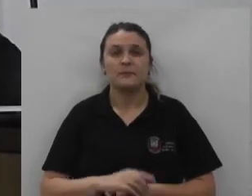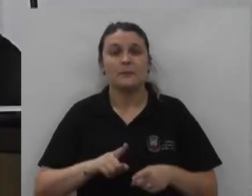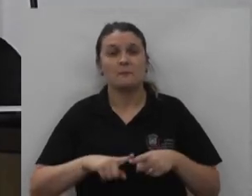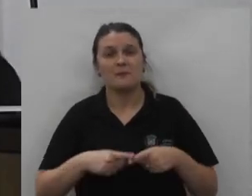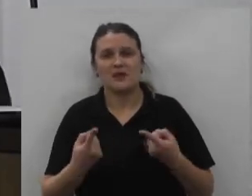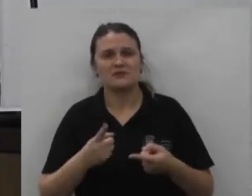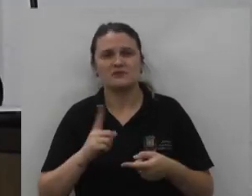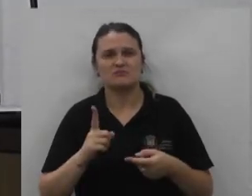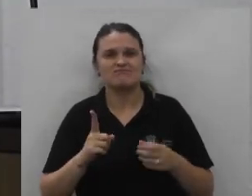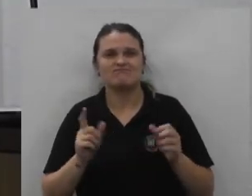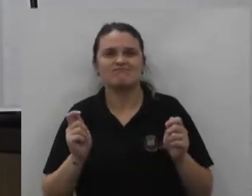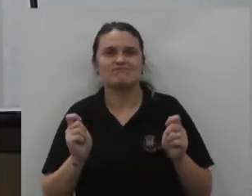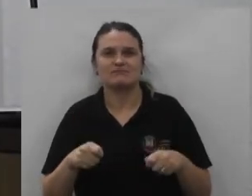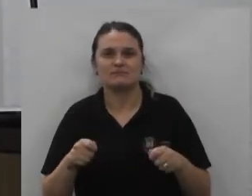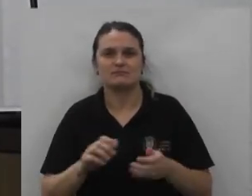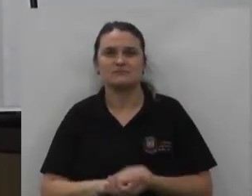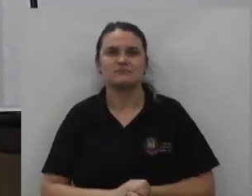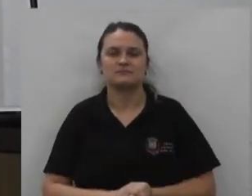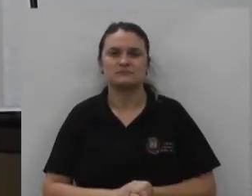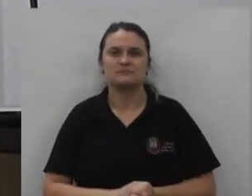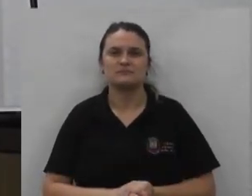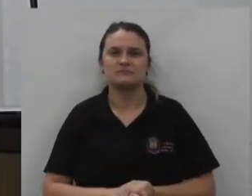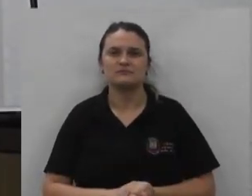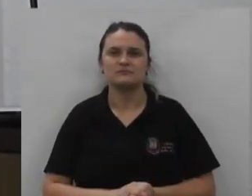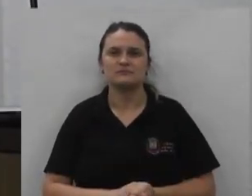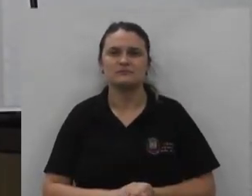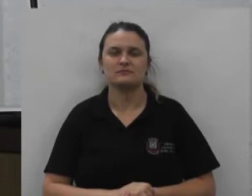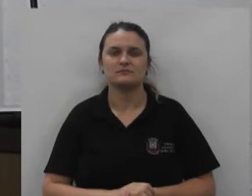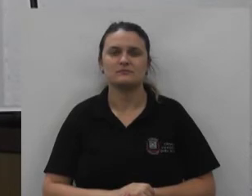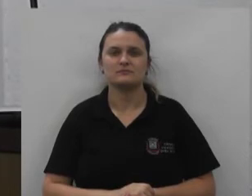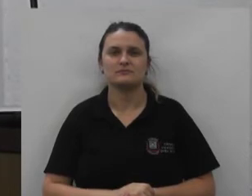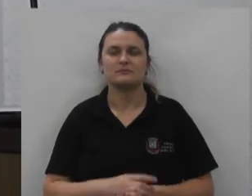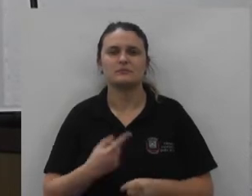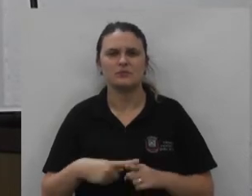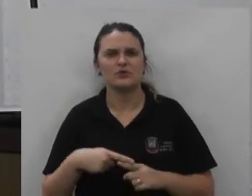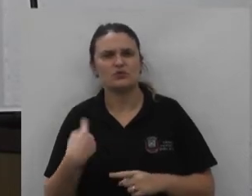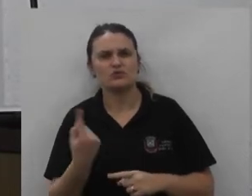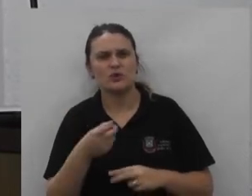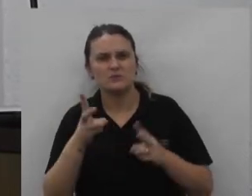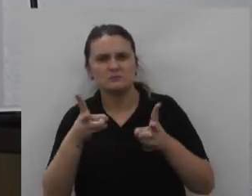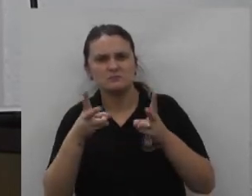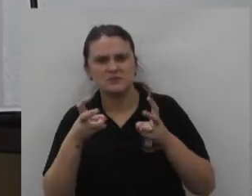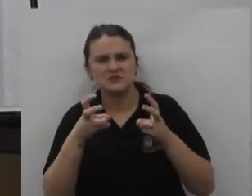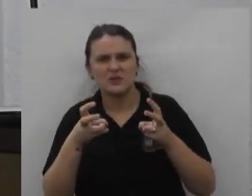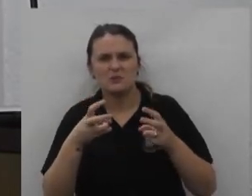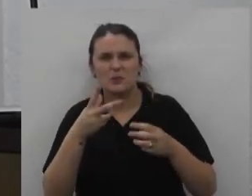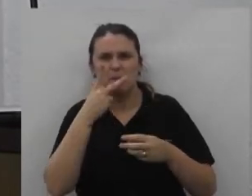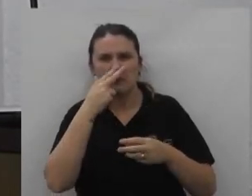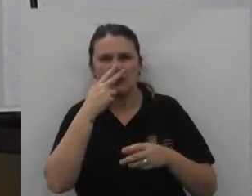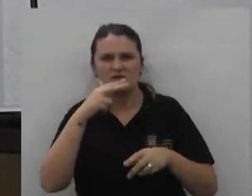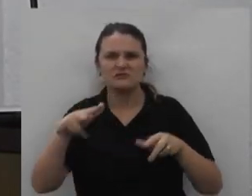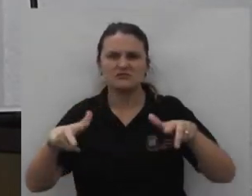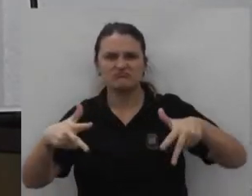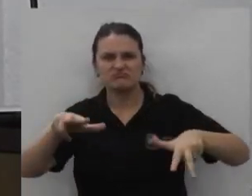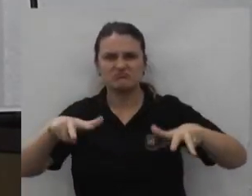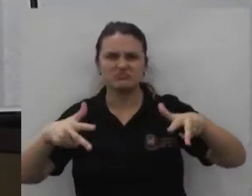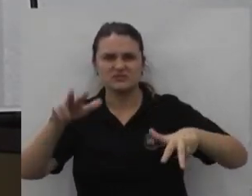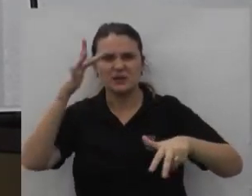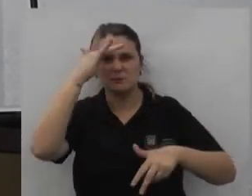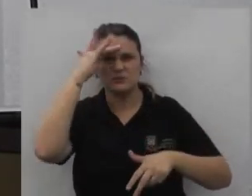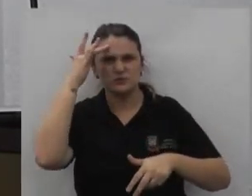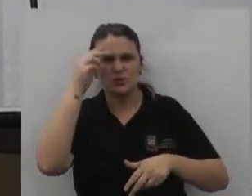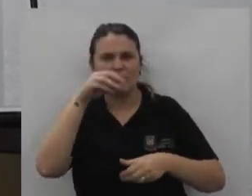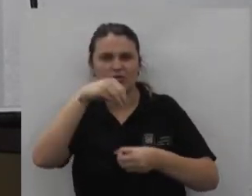mas isso não é permitido não é nós já vemos massas de manobra sendo utilizado